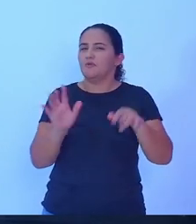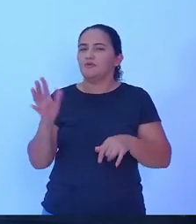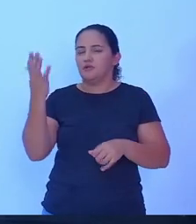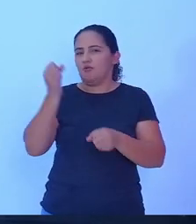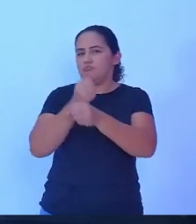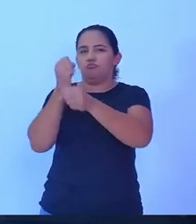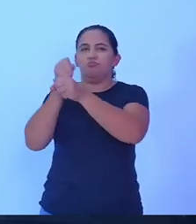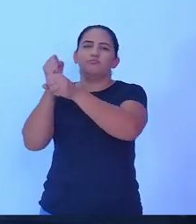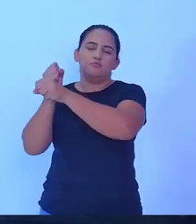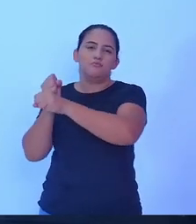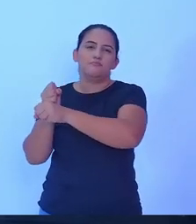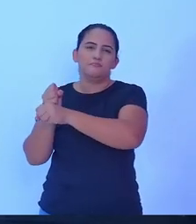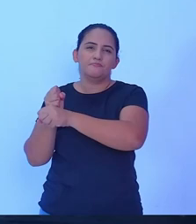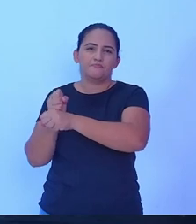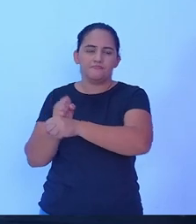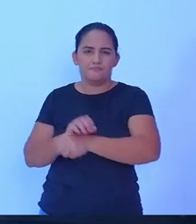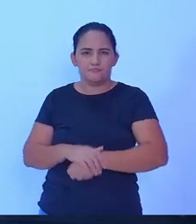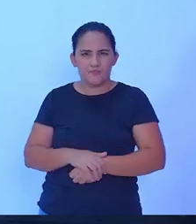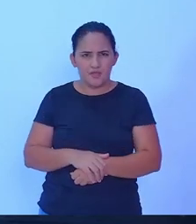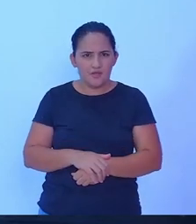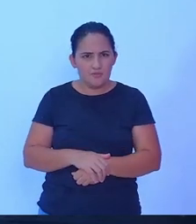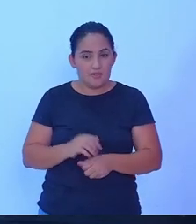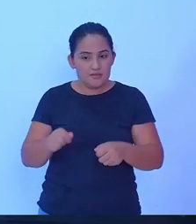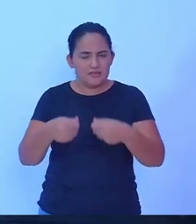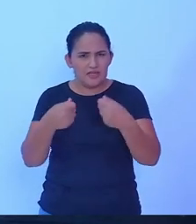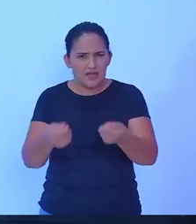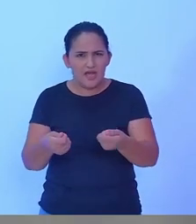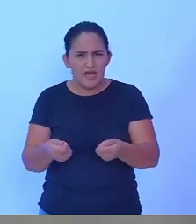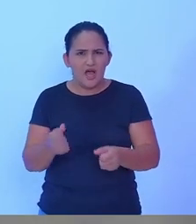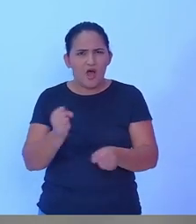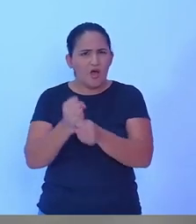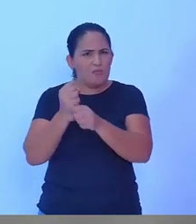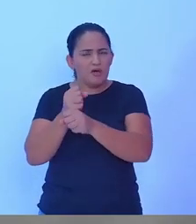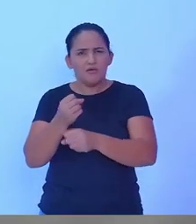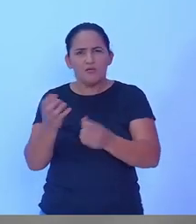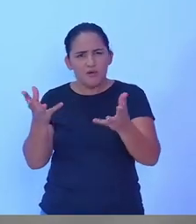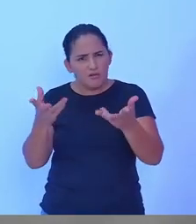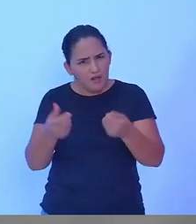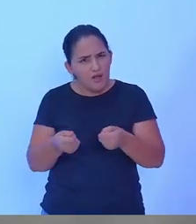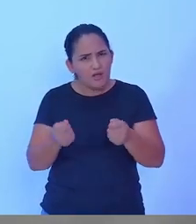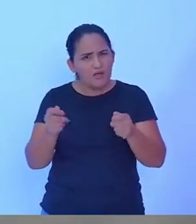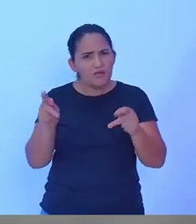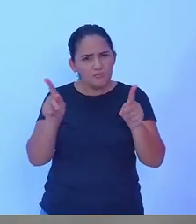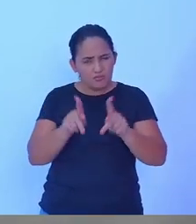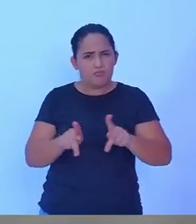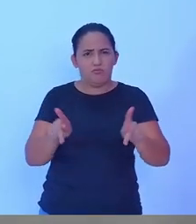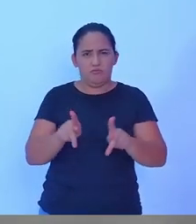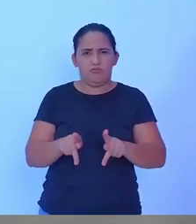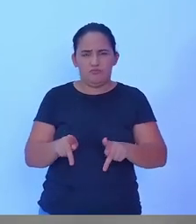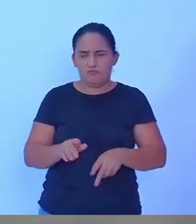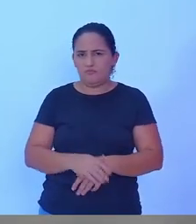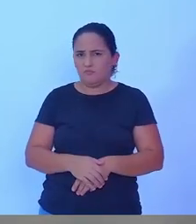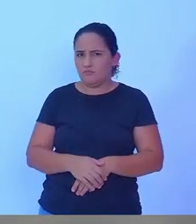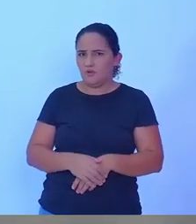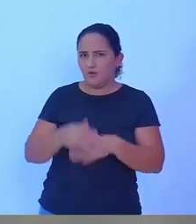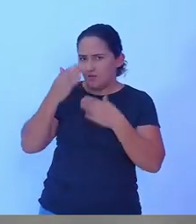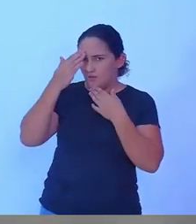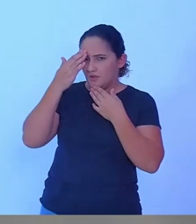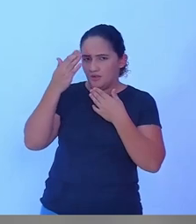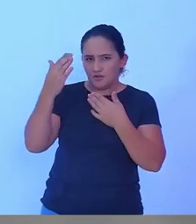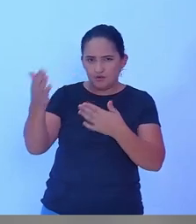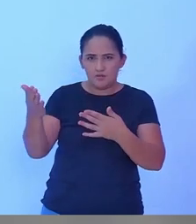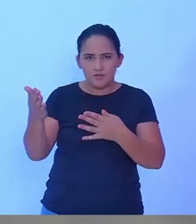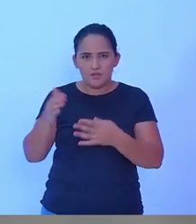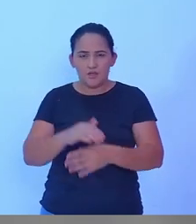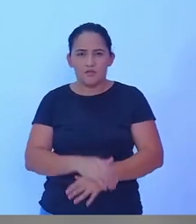para a população que ela merece muito obrigado candidato Tiago com isso nós